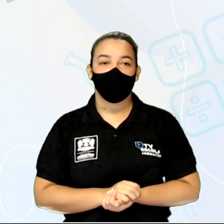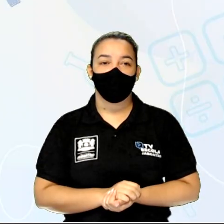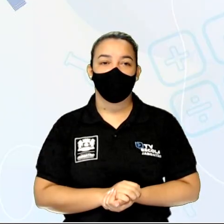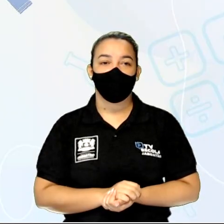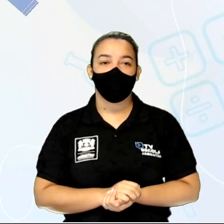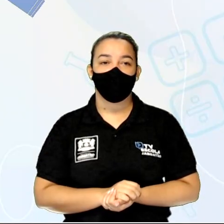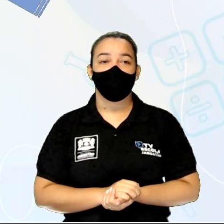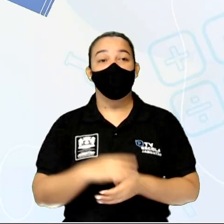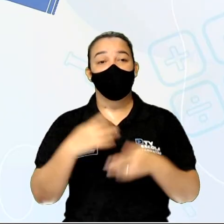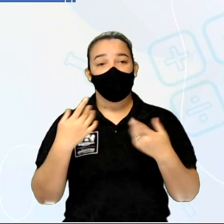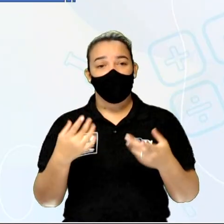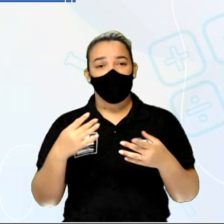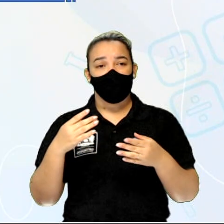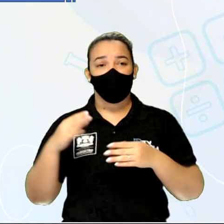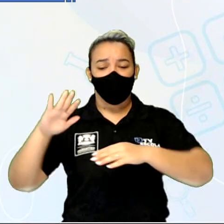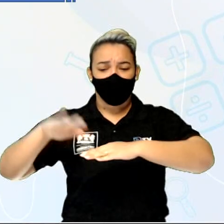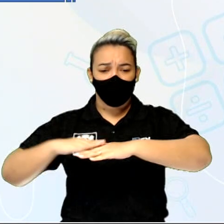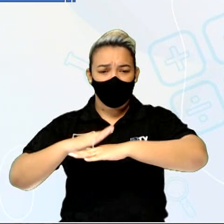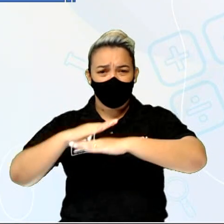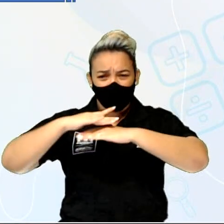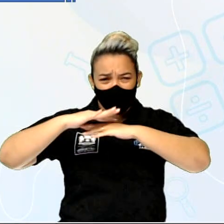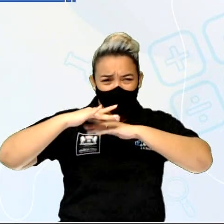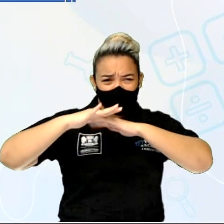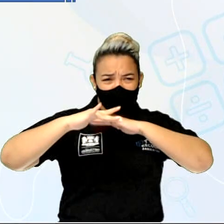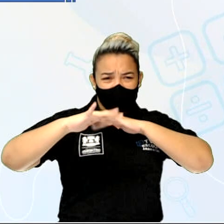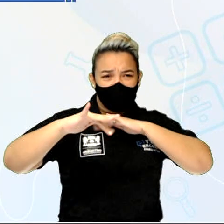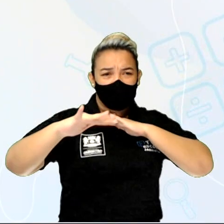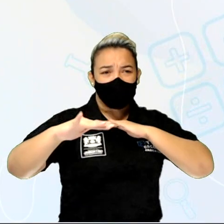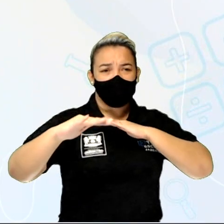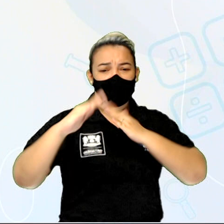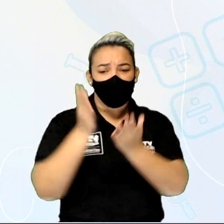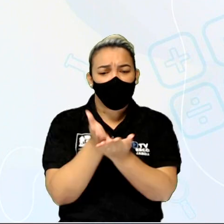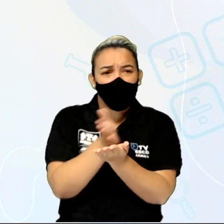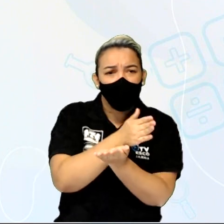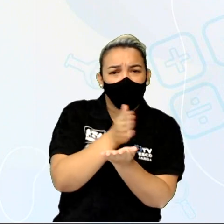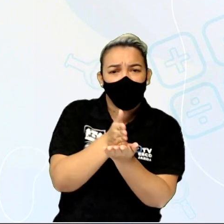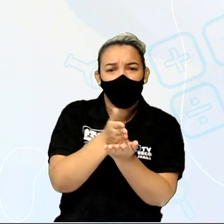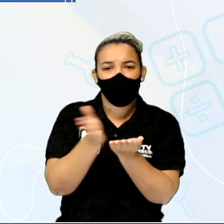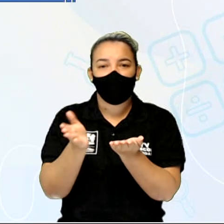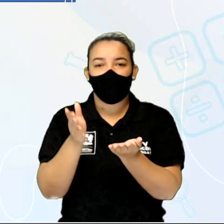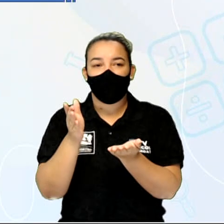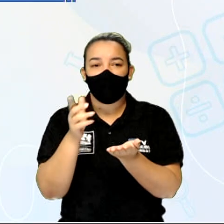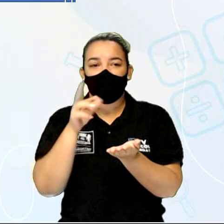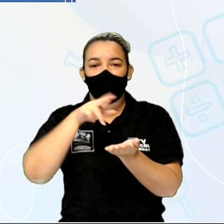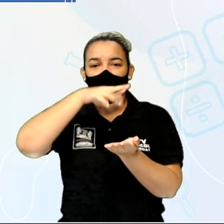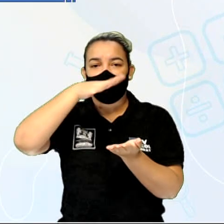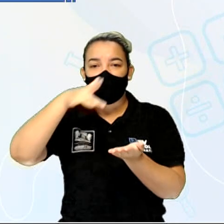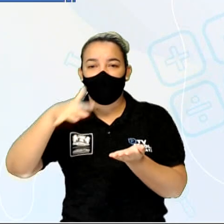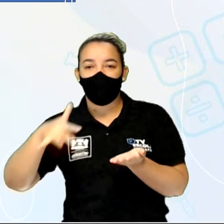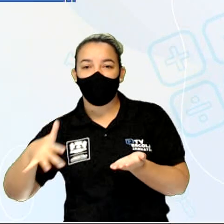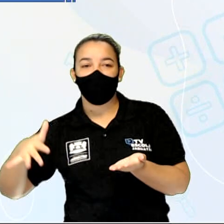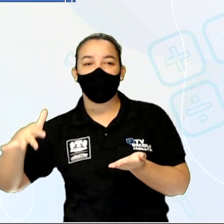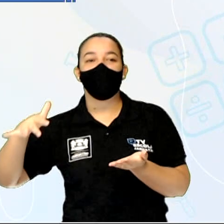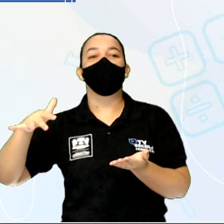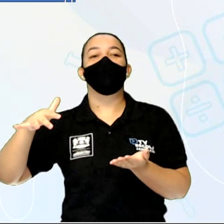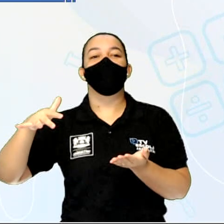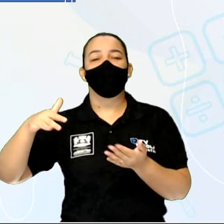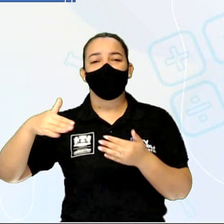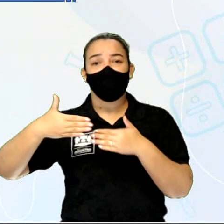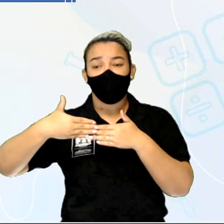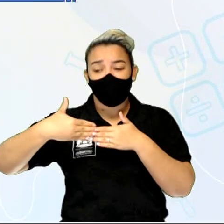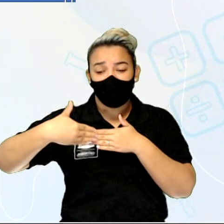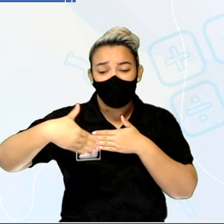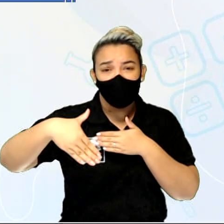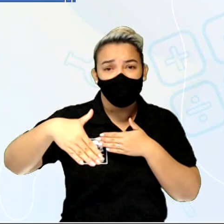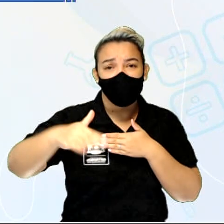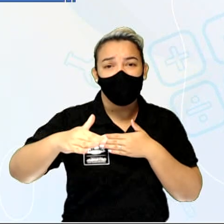As planícies são sedimentares, cortadas por importantes rios navegáveis e se estendem do Mar